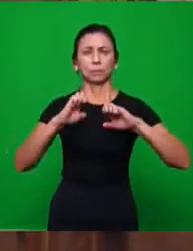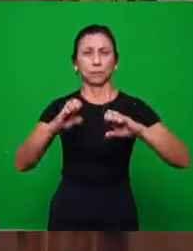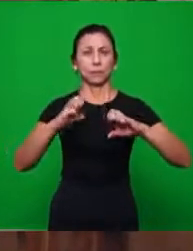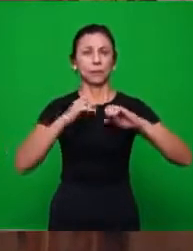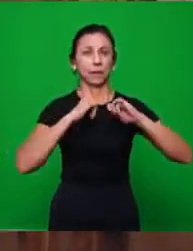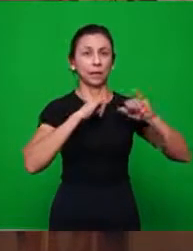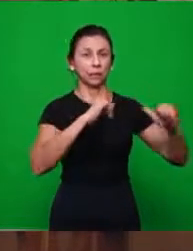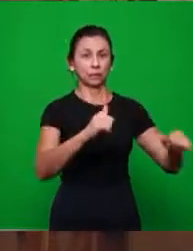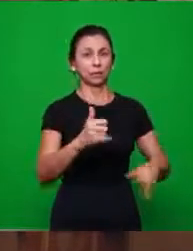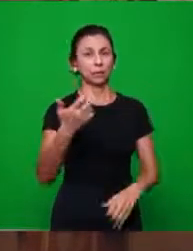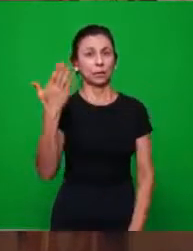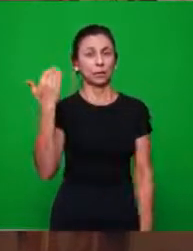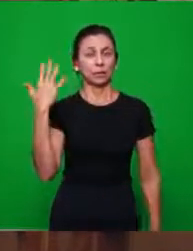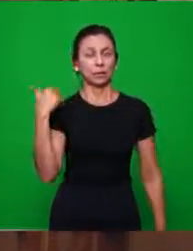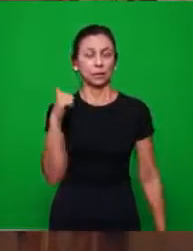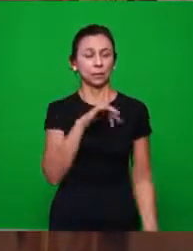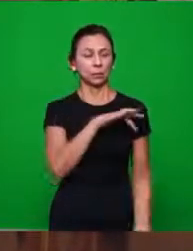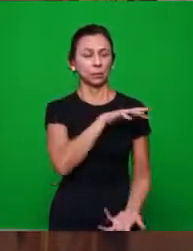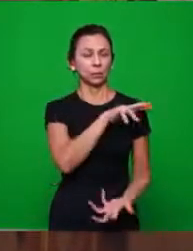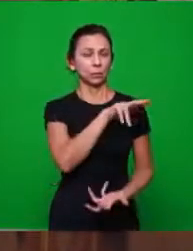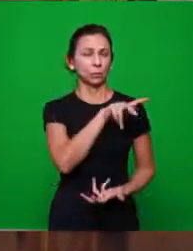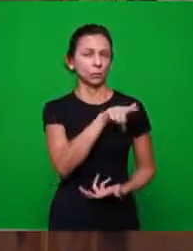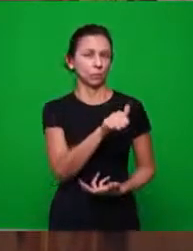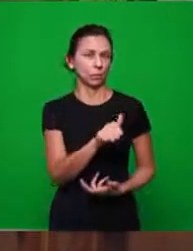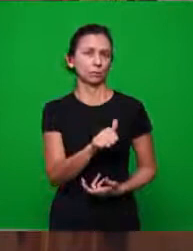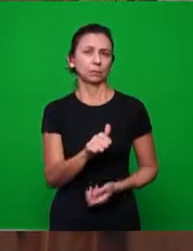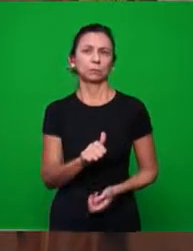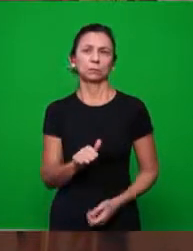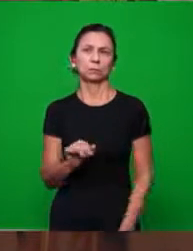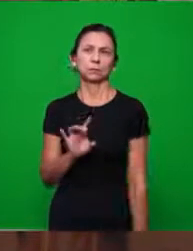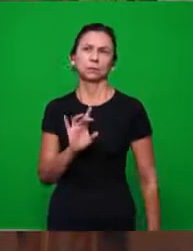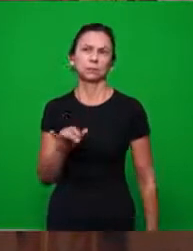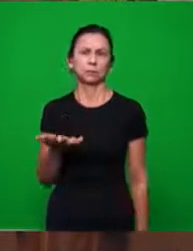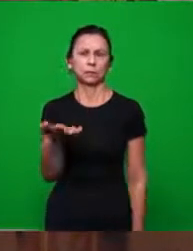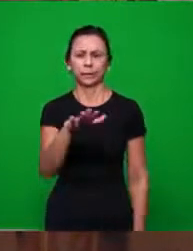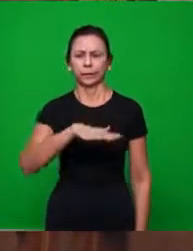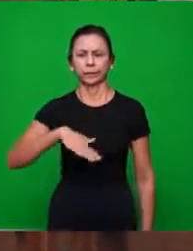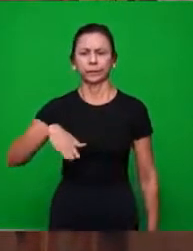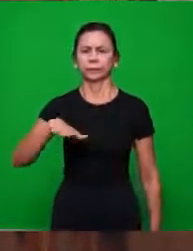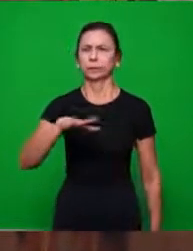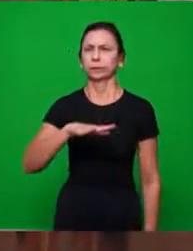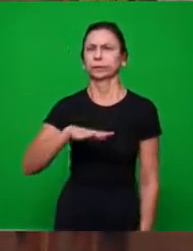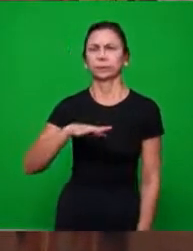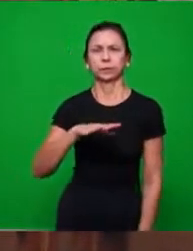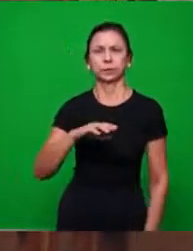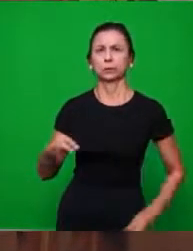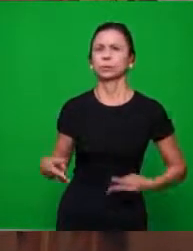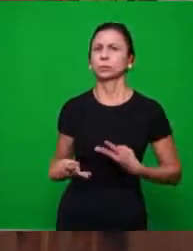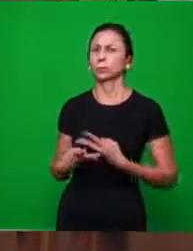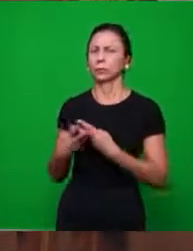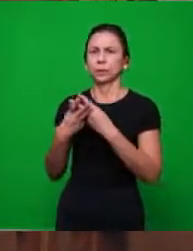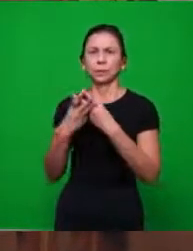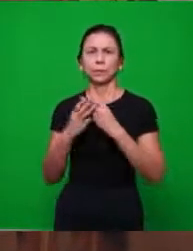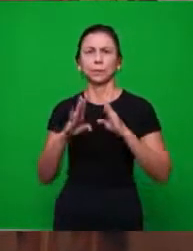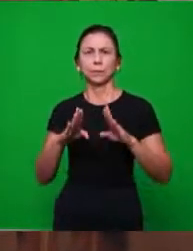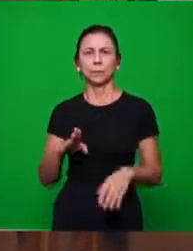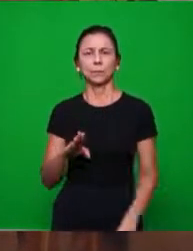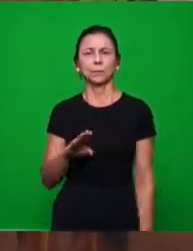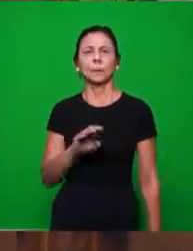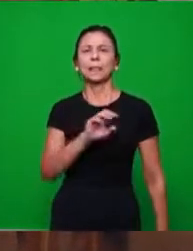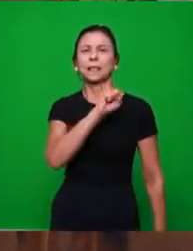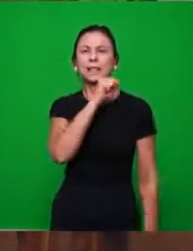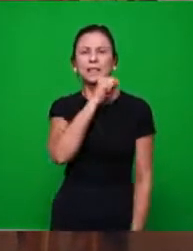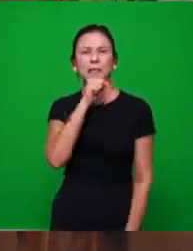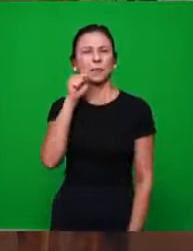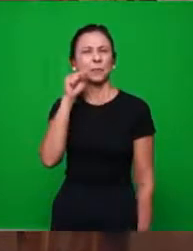daquela época. Não somente a região da Judéia, mas em Samaria, em todas